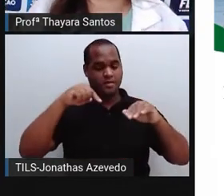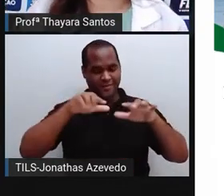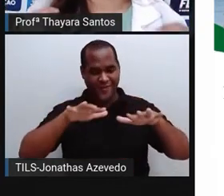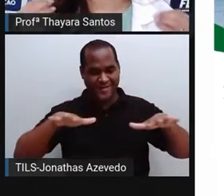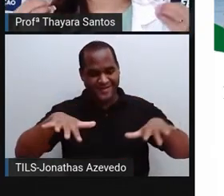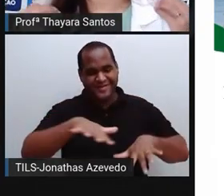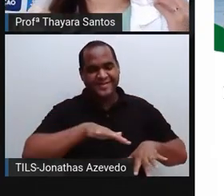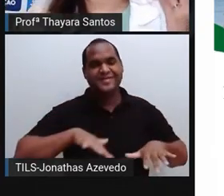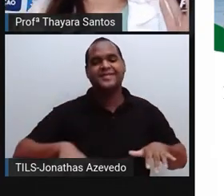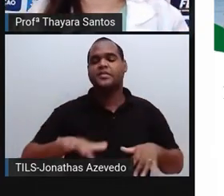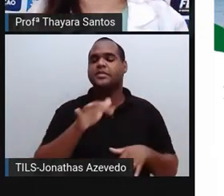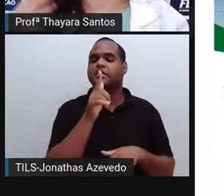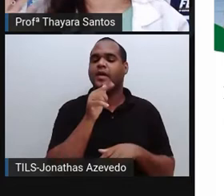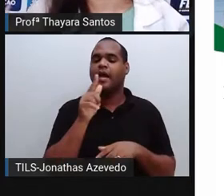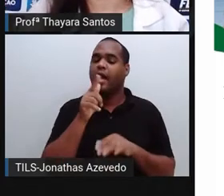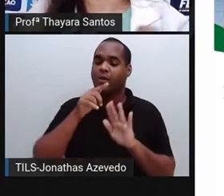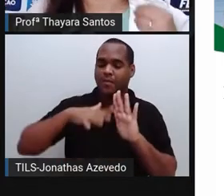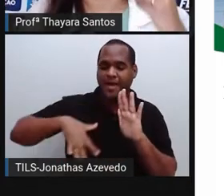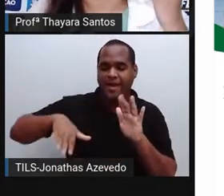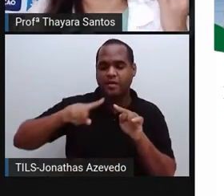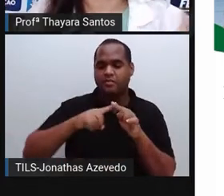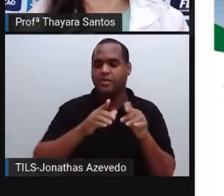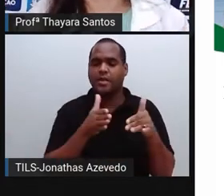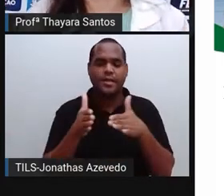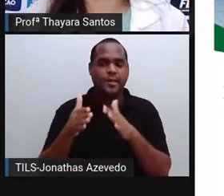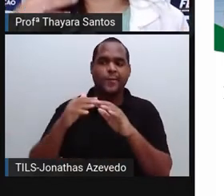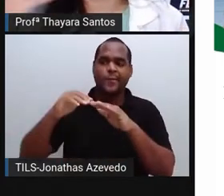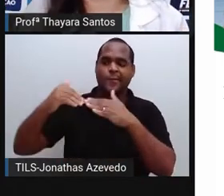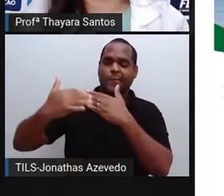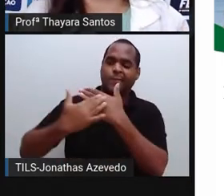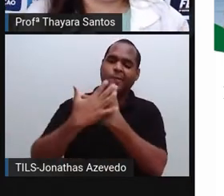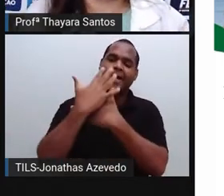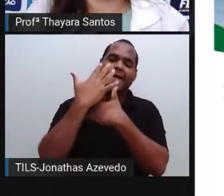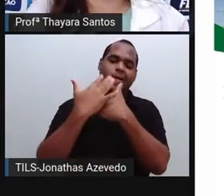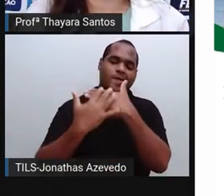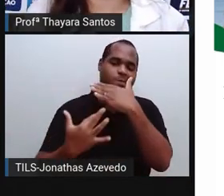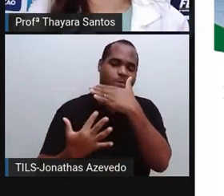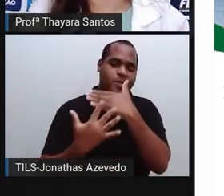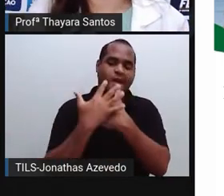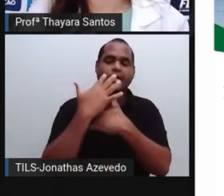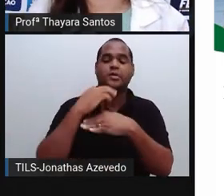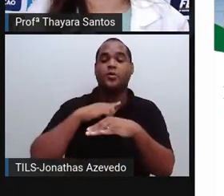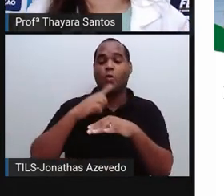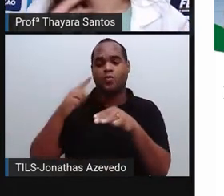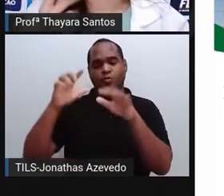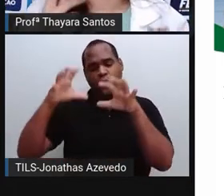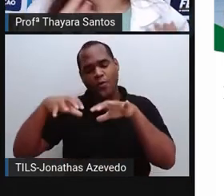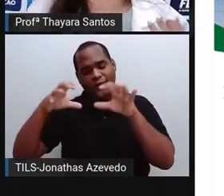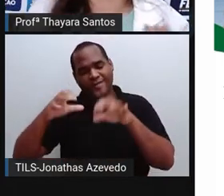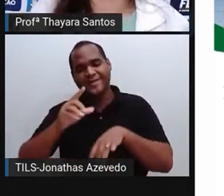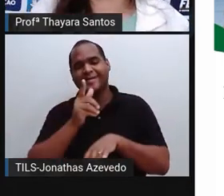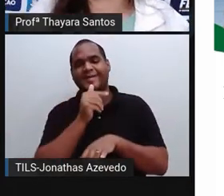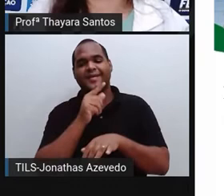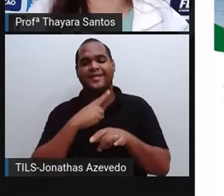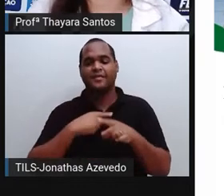água. Então, a água do mar, dos rios, das barragens, da poça de água que juntou da chuva, do corpo dos animais,